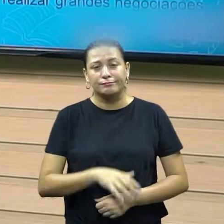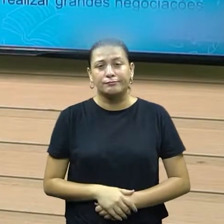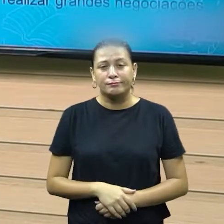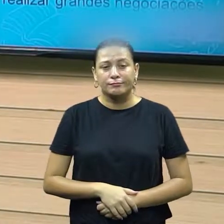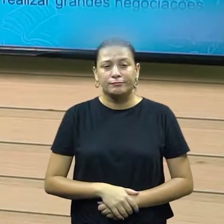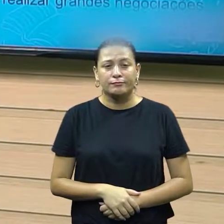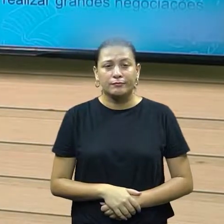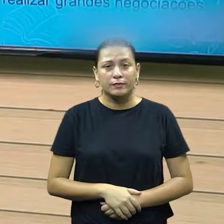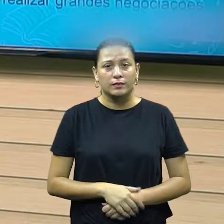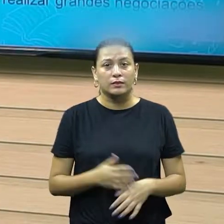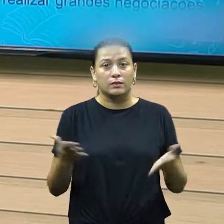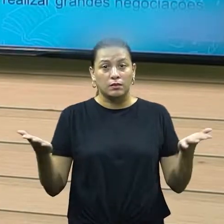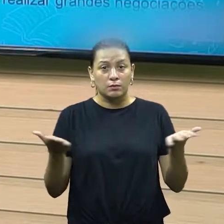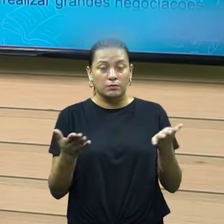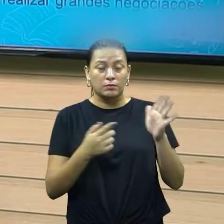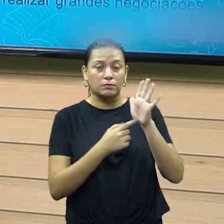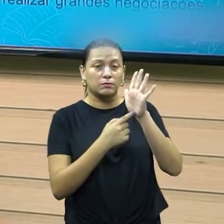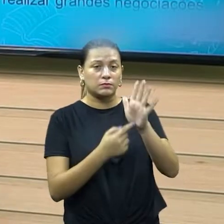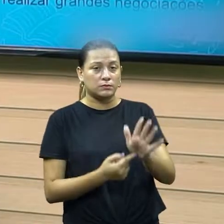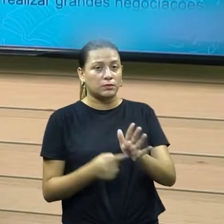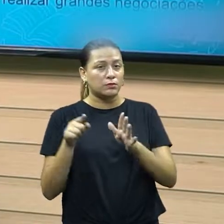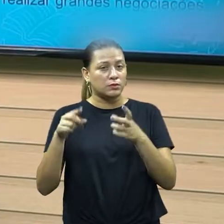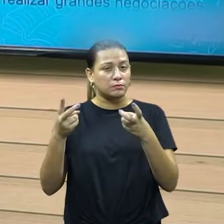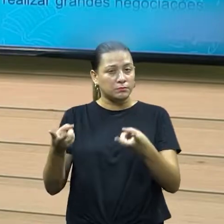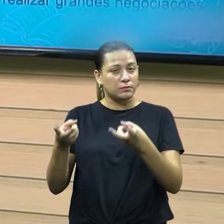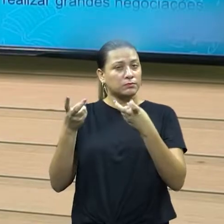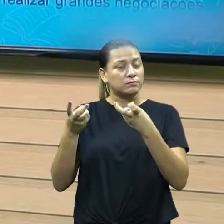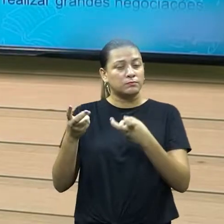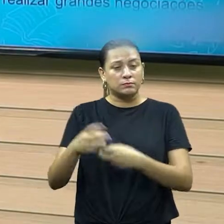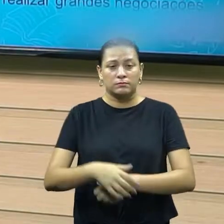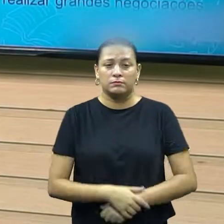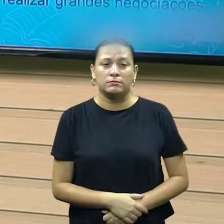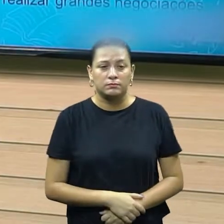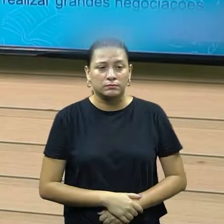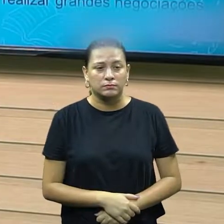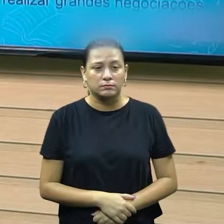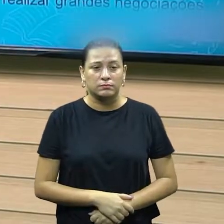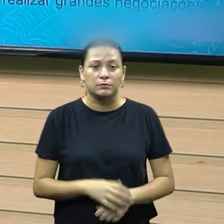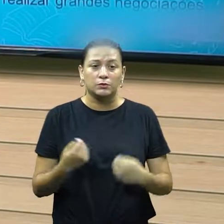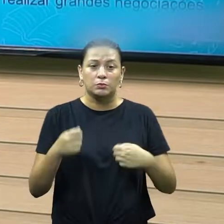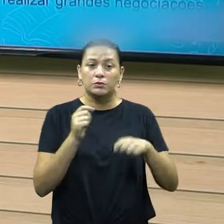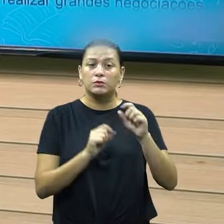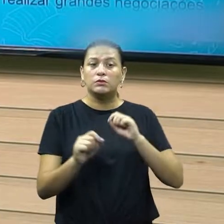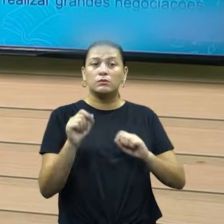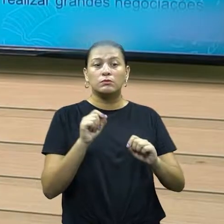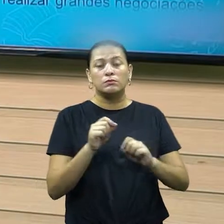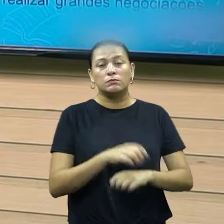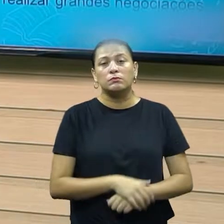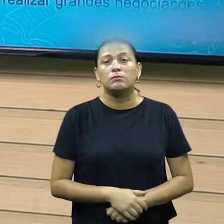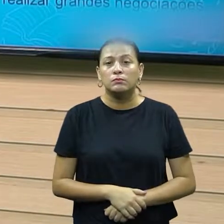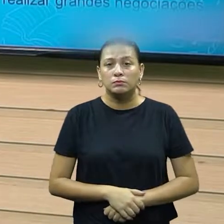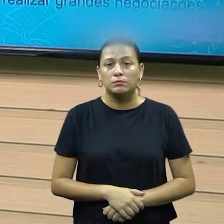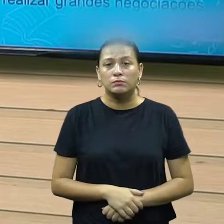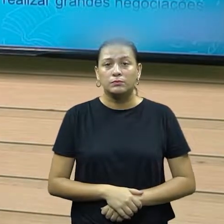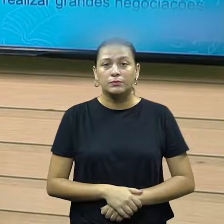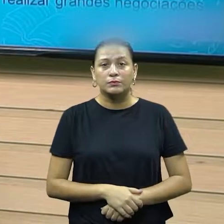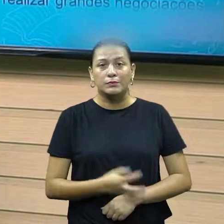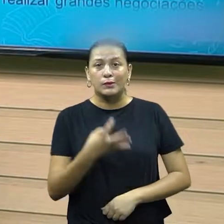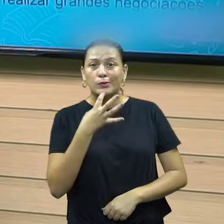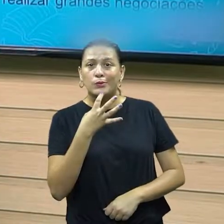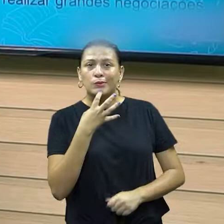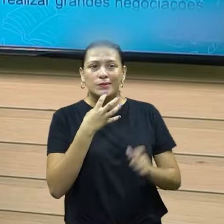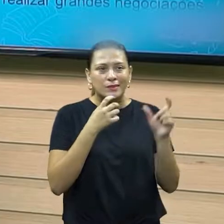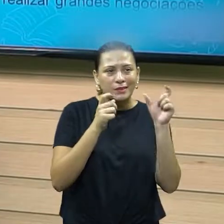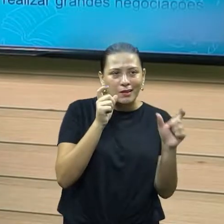conseguem perceber que a negociação se faz presente. Então, gente tem que se familiarizar com esses termos, né? E dentro do nosso